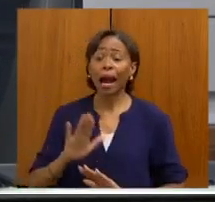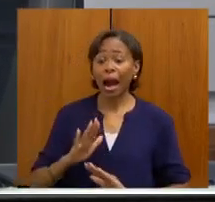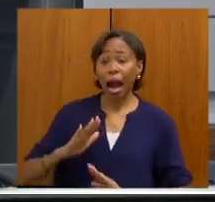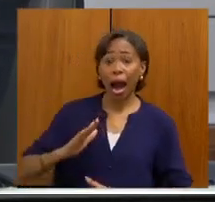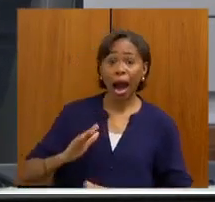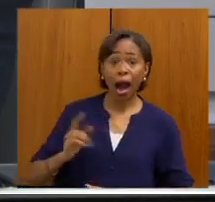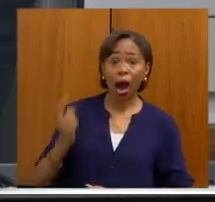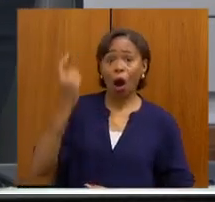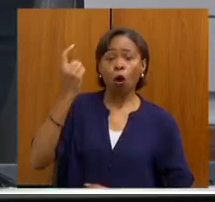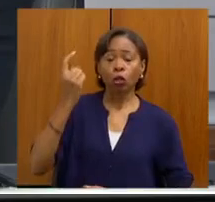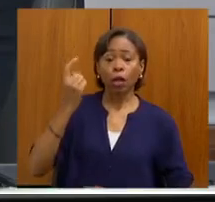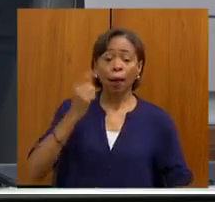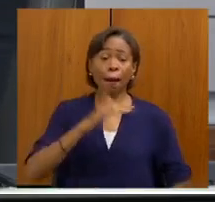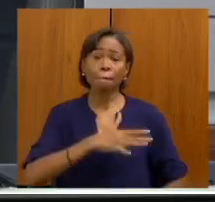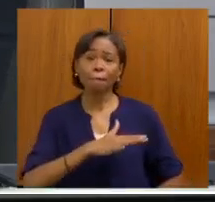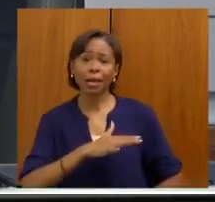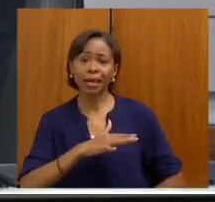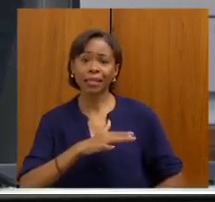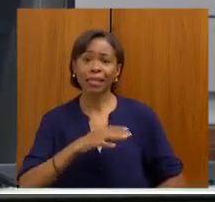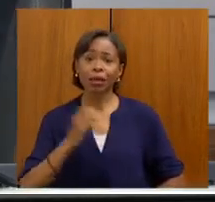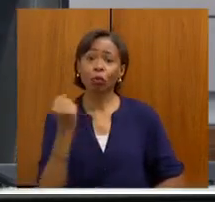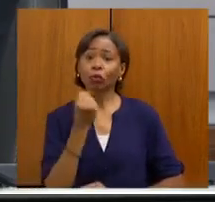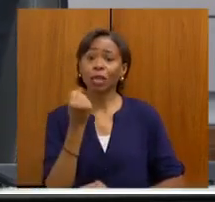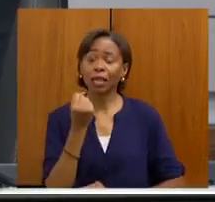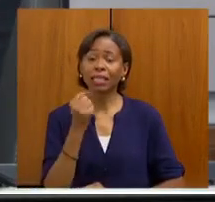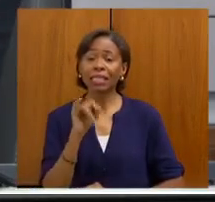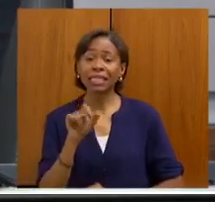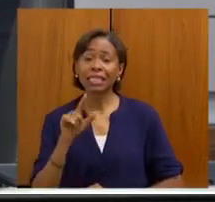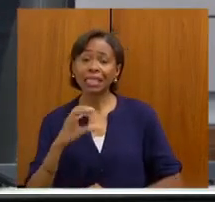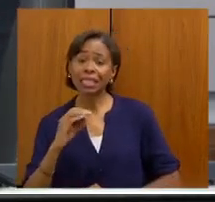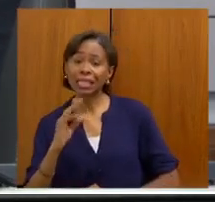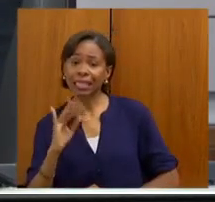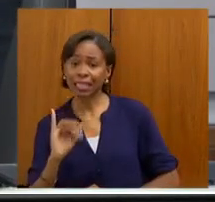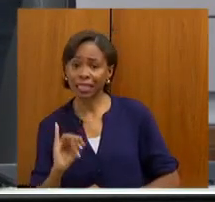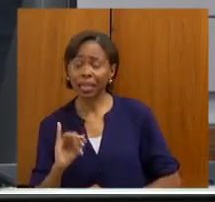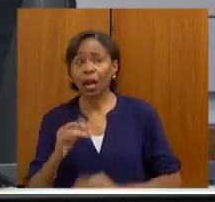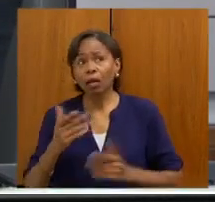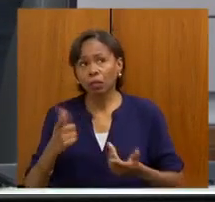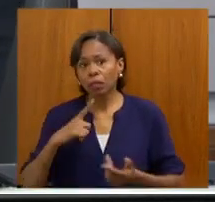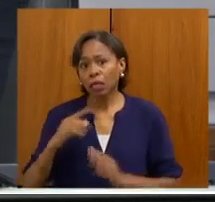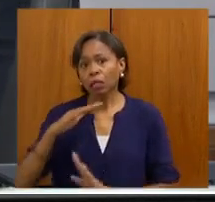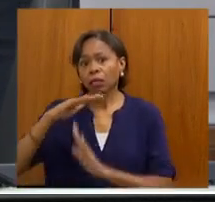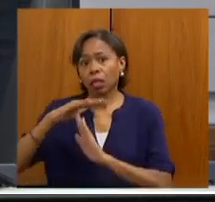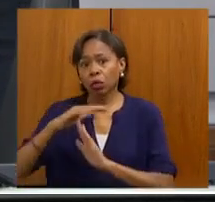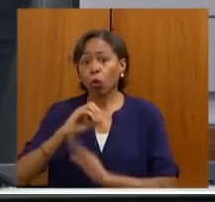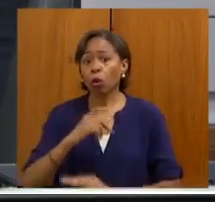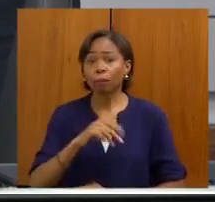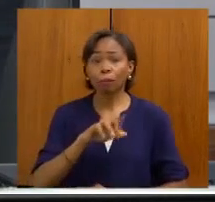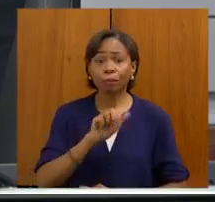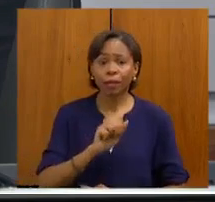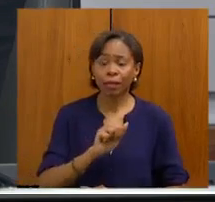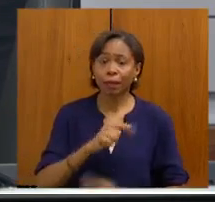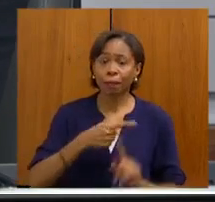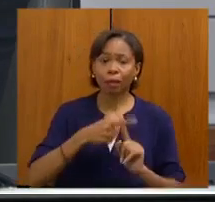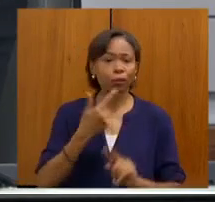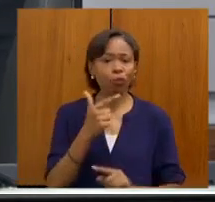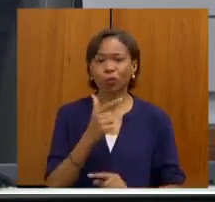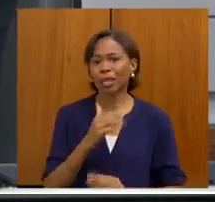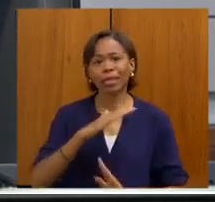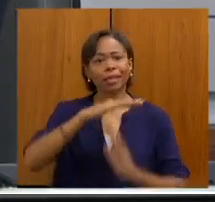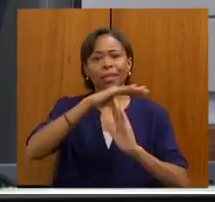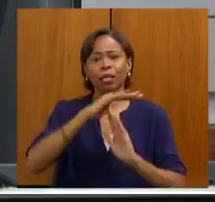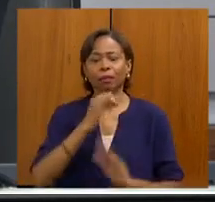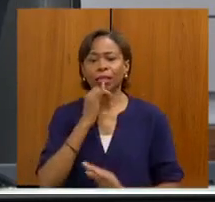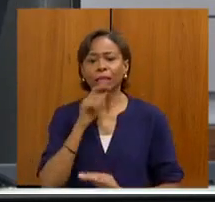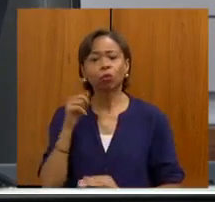PPI, tem o teto. Passou o teto, você não recebe. O Opera Mais não tem teto. Então, tudo que for produzido vai ser pago. Então, vamos falar o